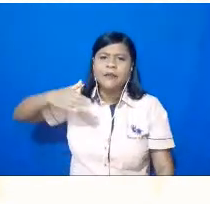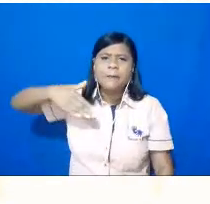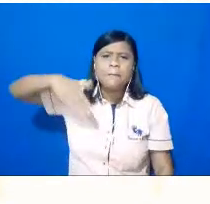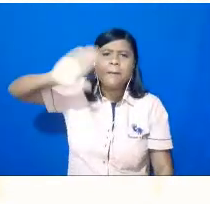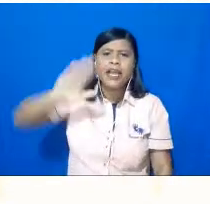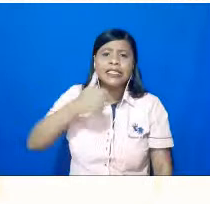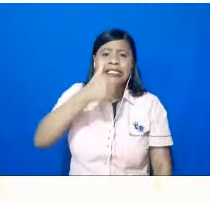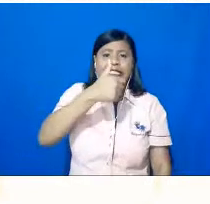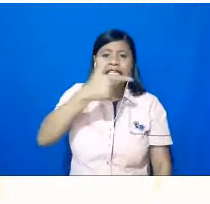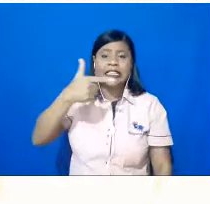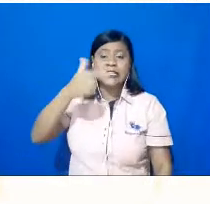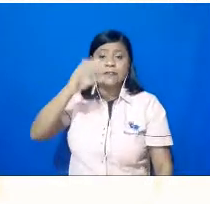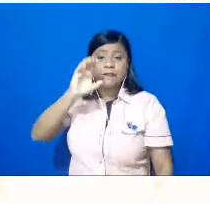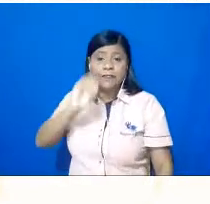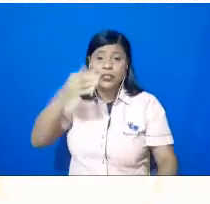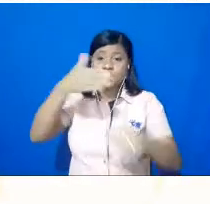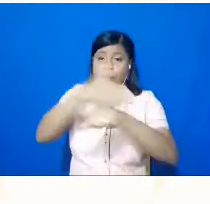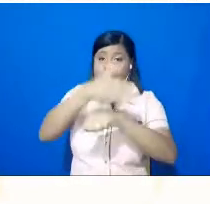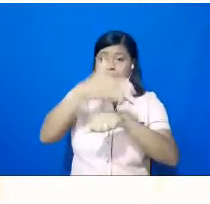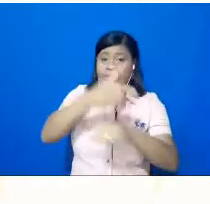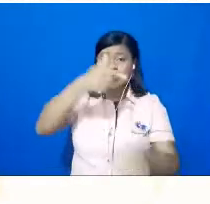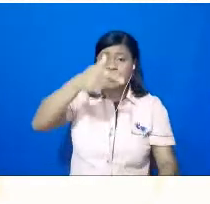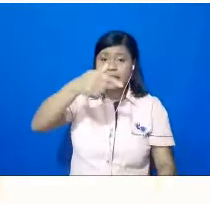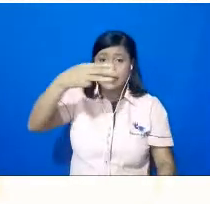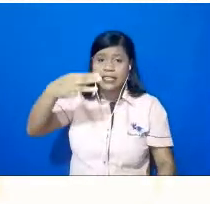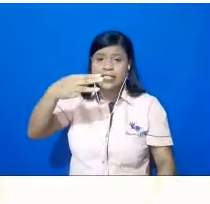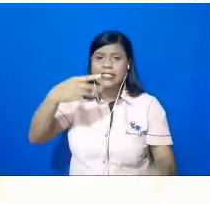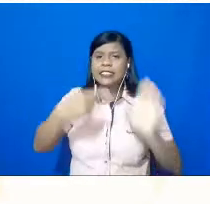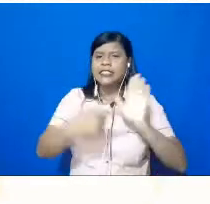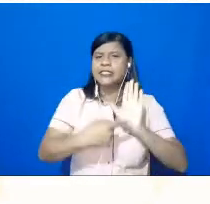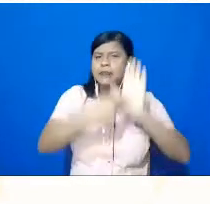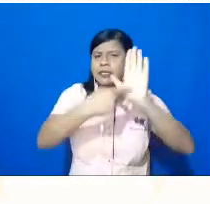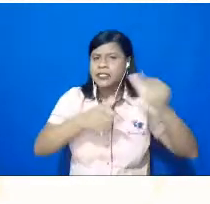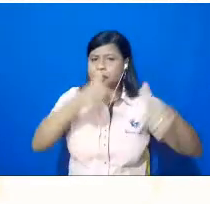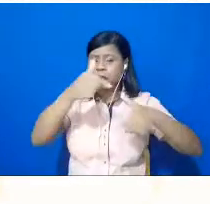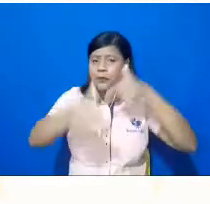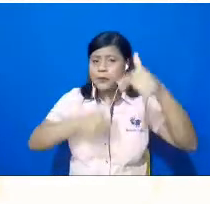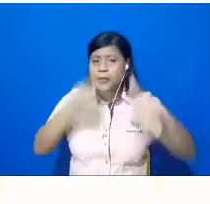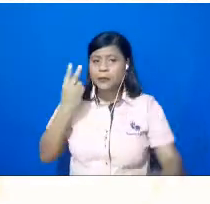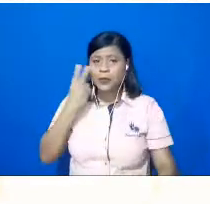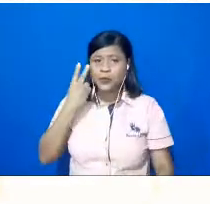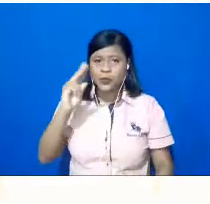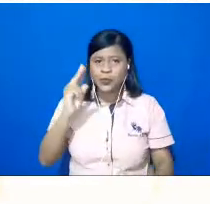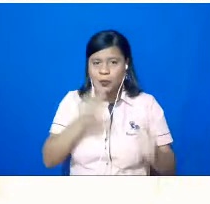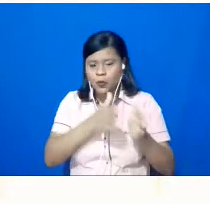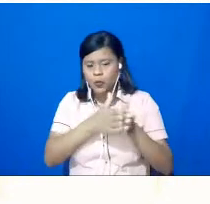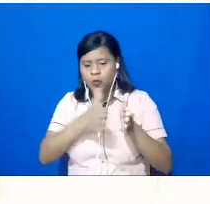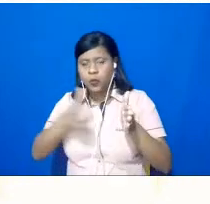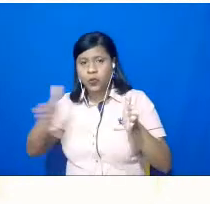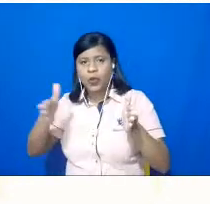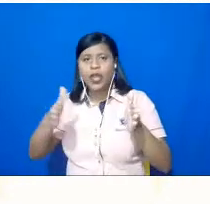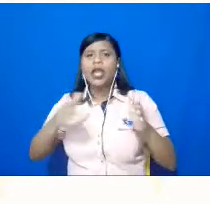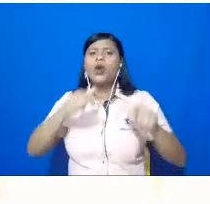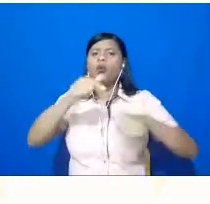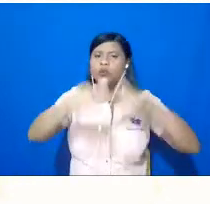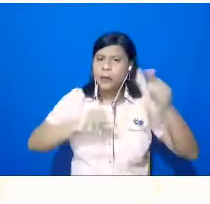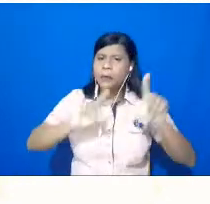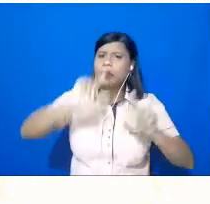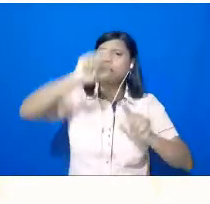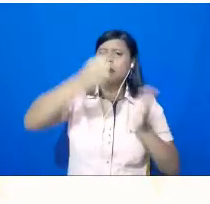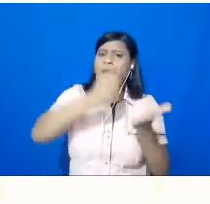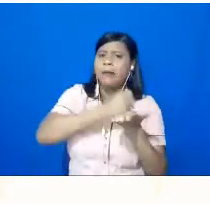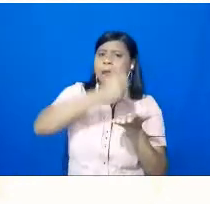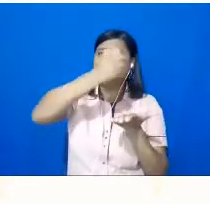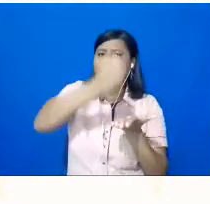73 trabalhos apresentados ao longo do segundo dia, esses trabalhos foram depois publicados em 66